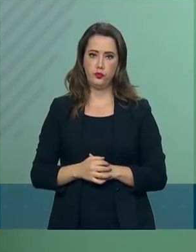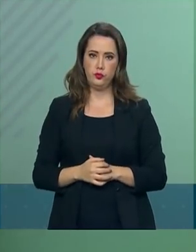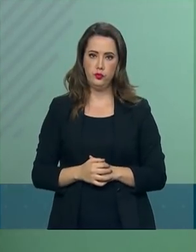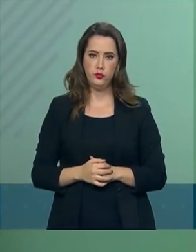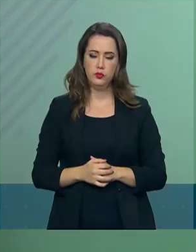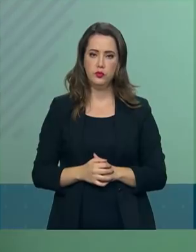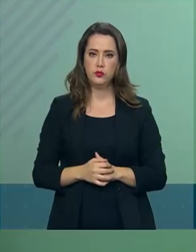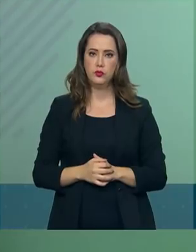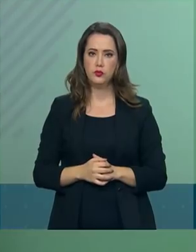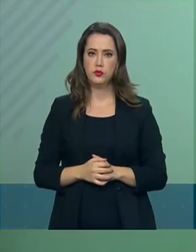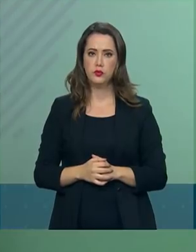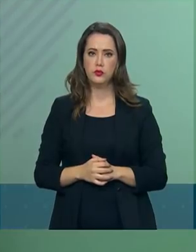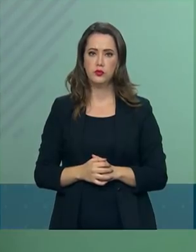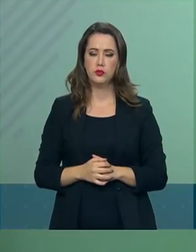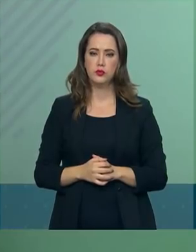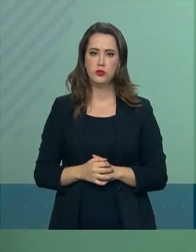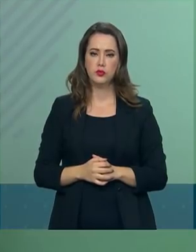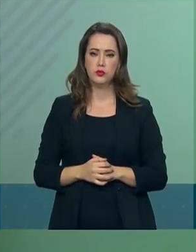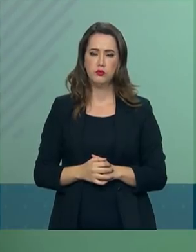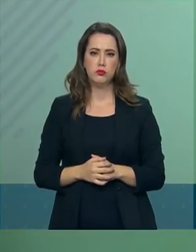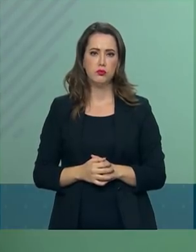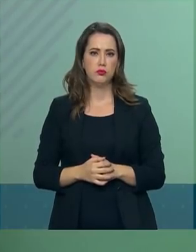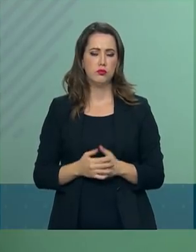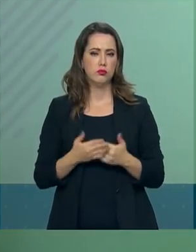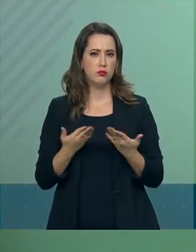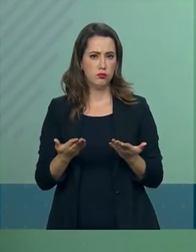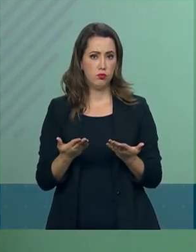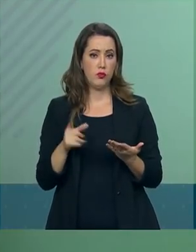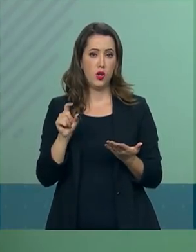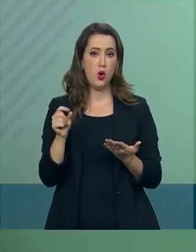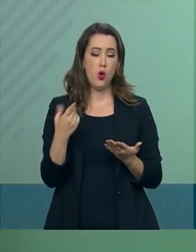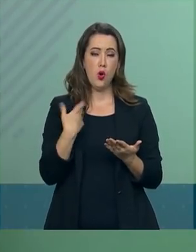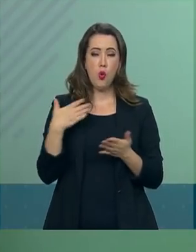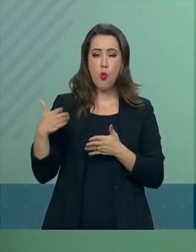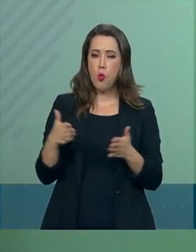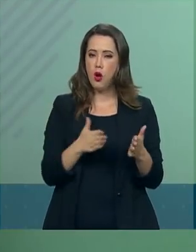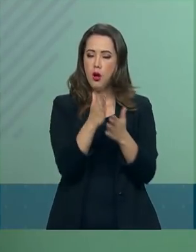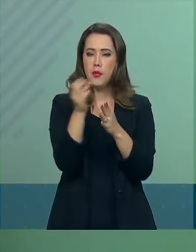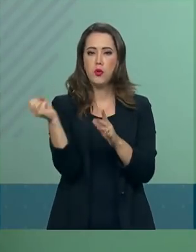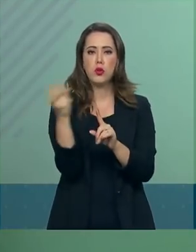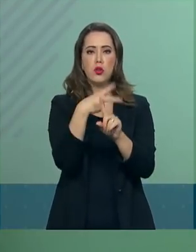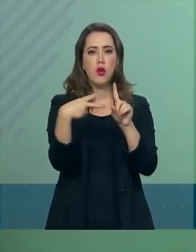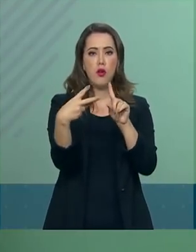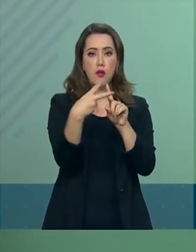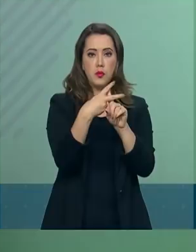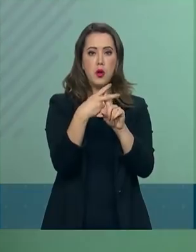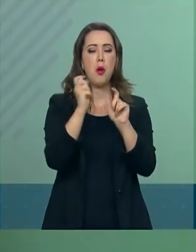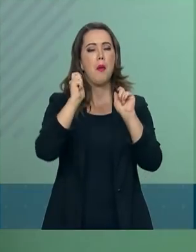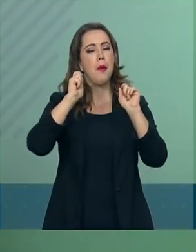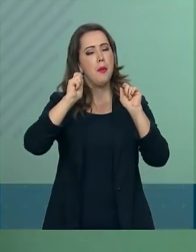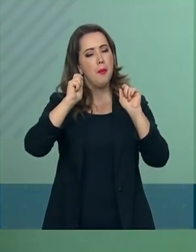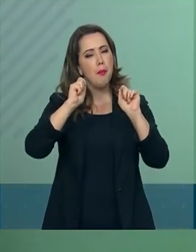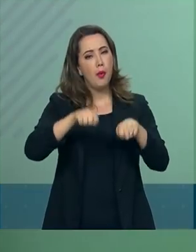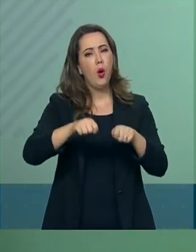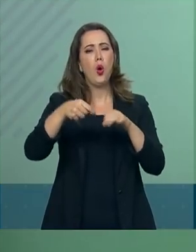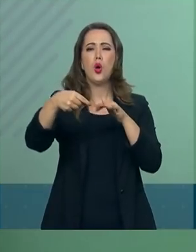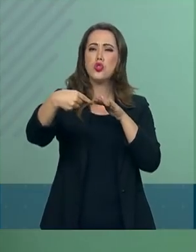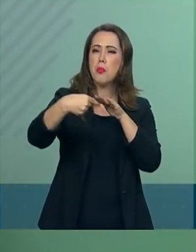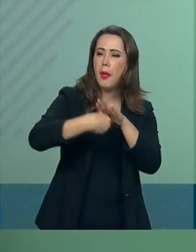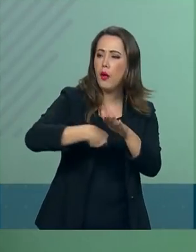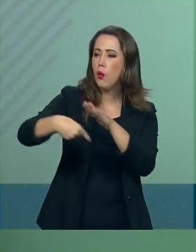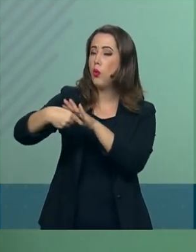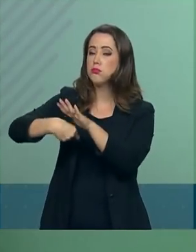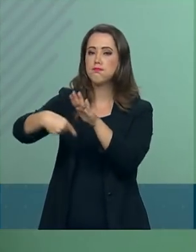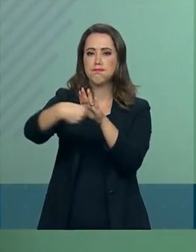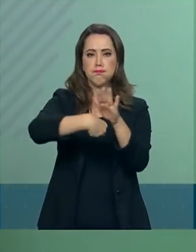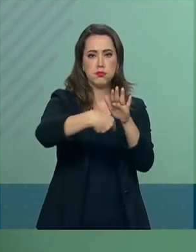aspas. Com morte, nova previdência pode perguntar. A ideia é